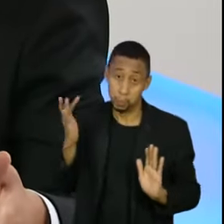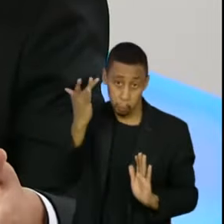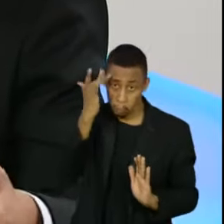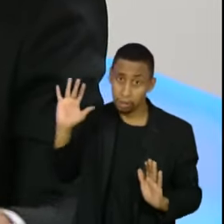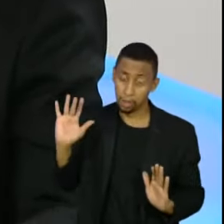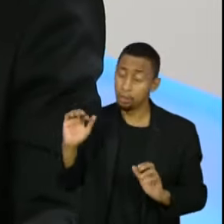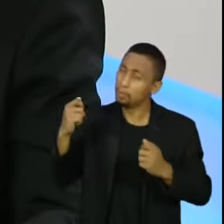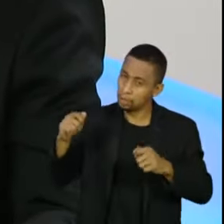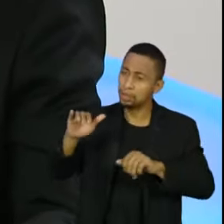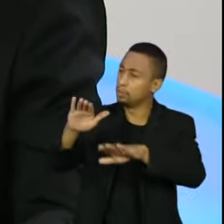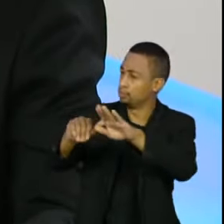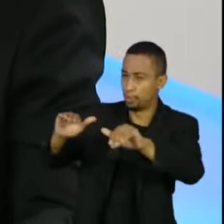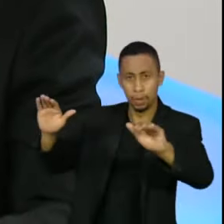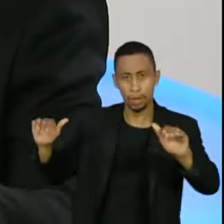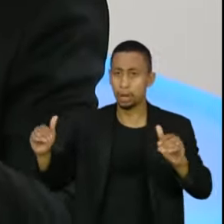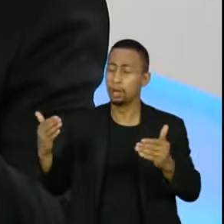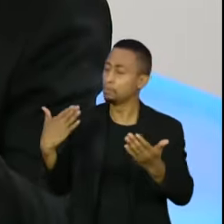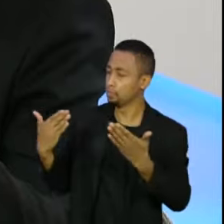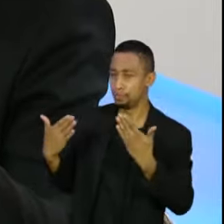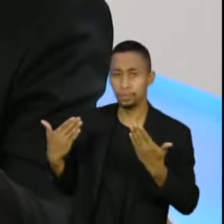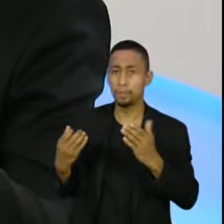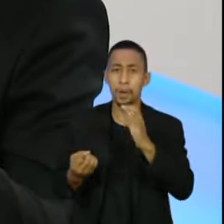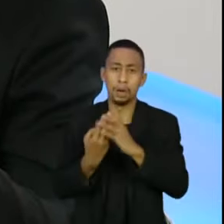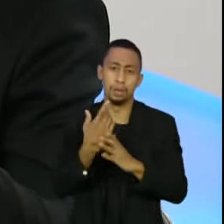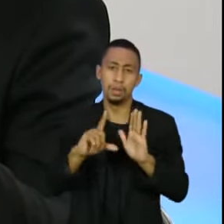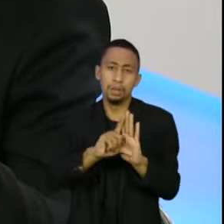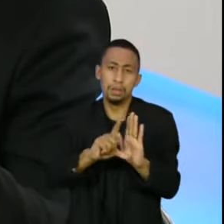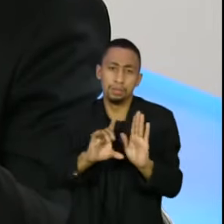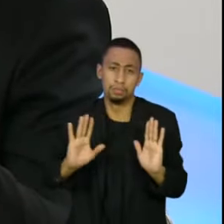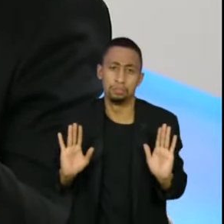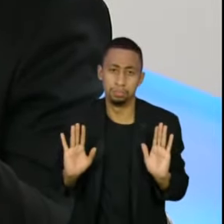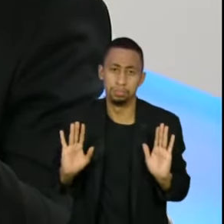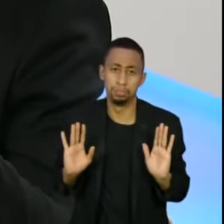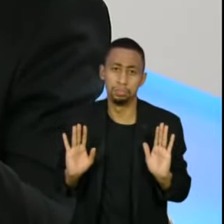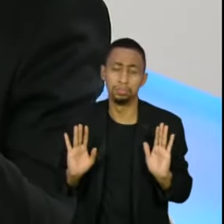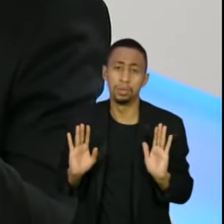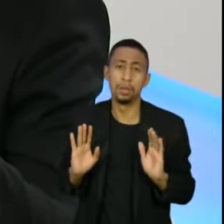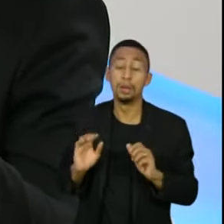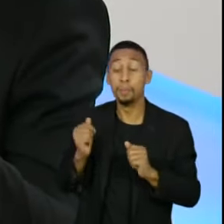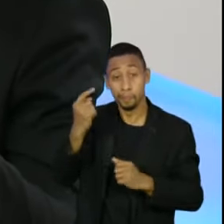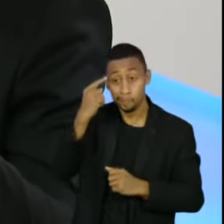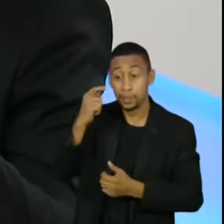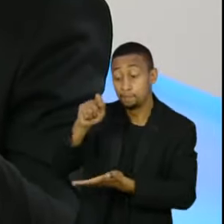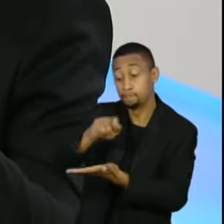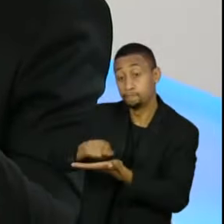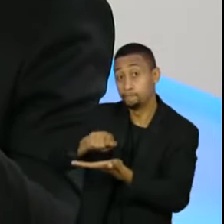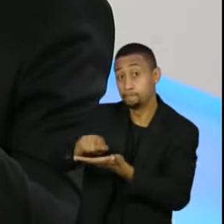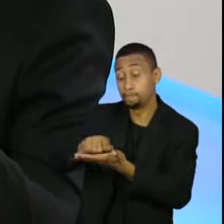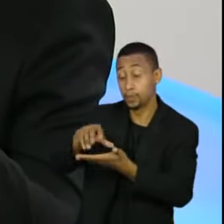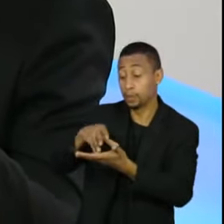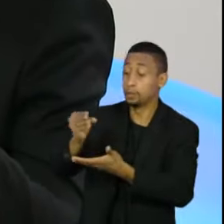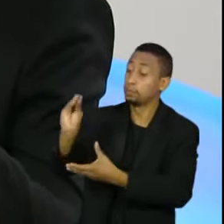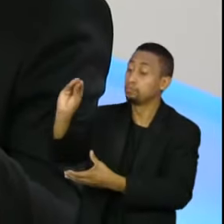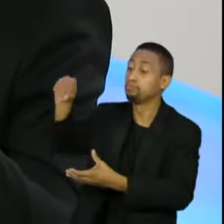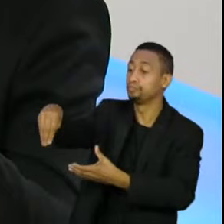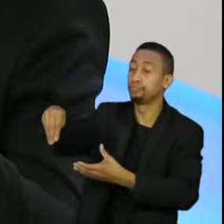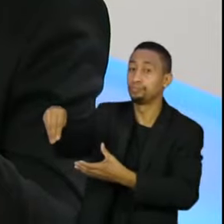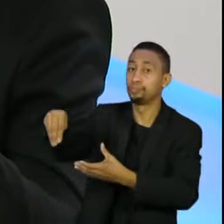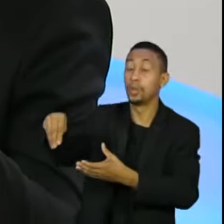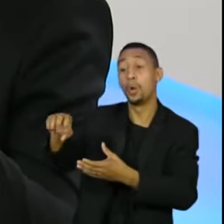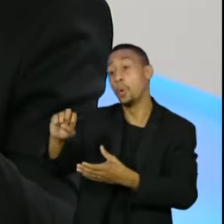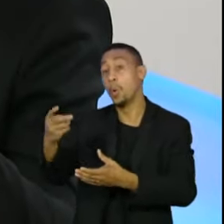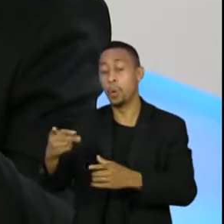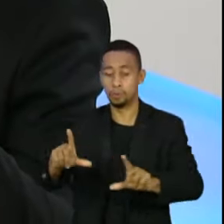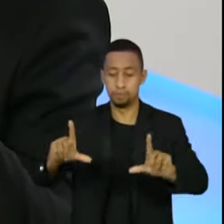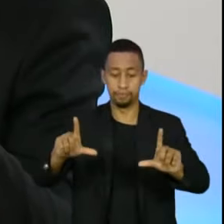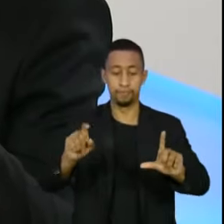discussão a respeito de um projeto de lei. Eu quero crer que quando se fala da possibilidade de voto impresso, de que uma urna ao se digitar o número